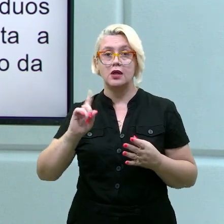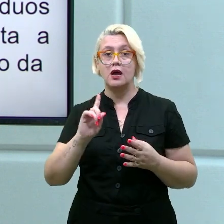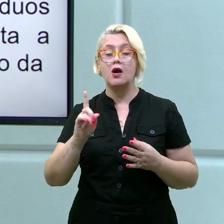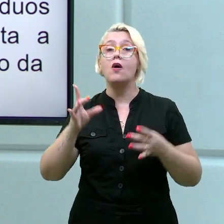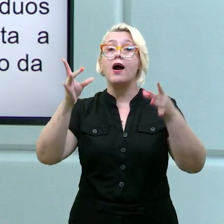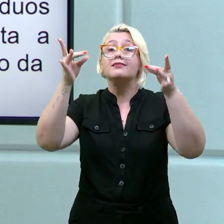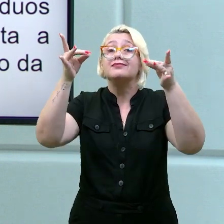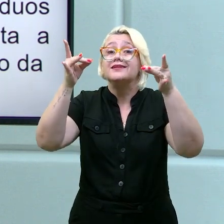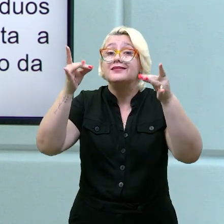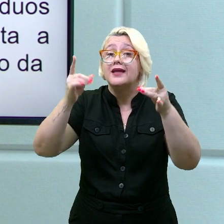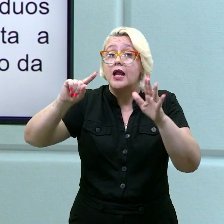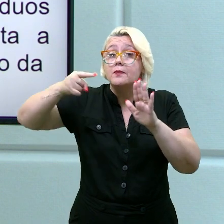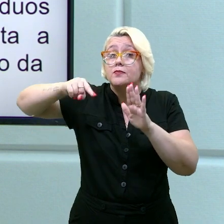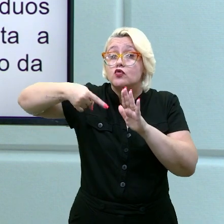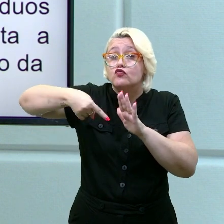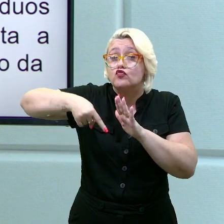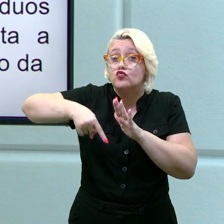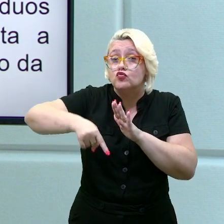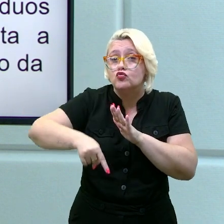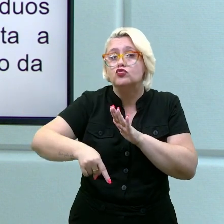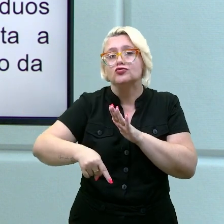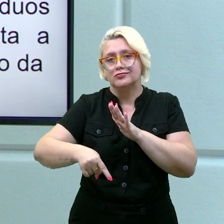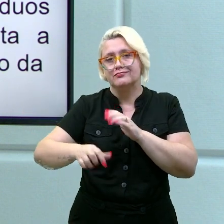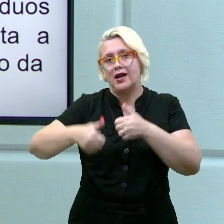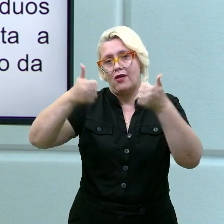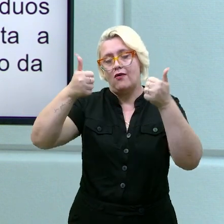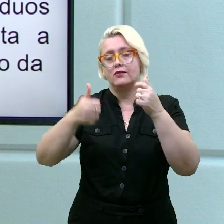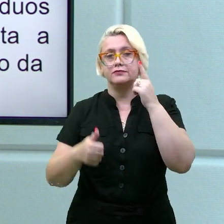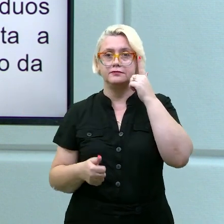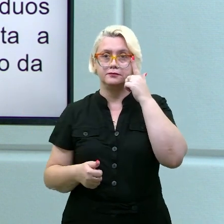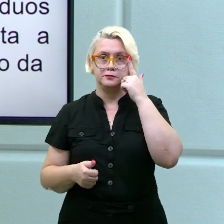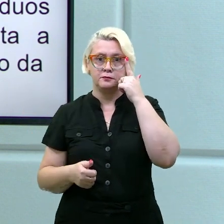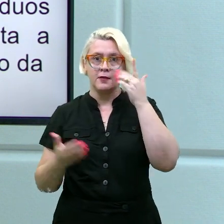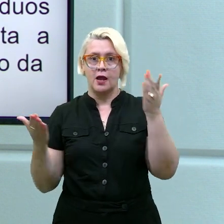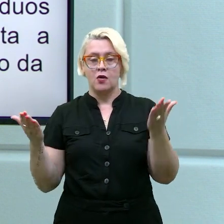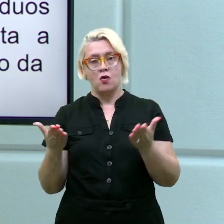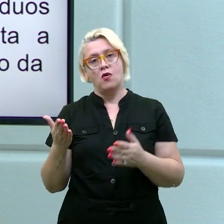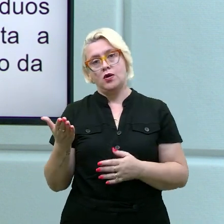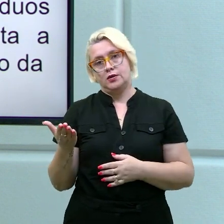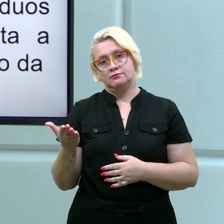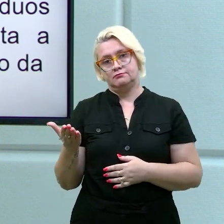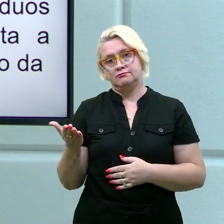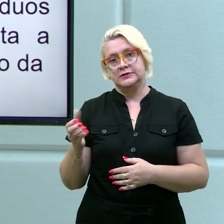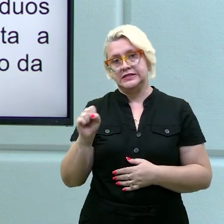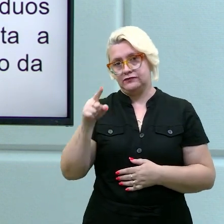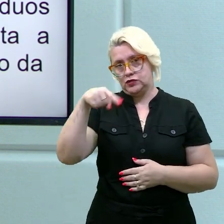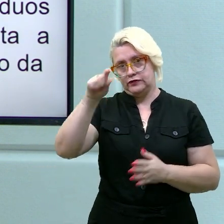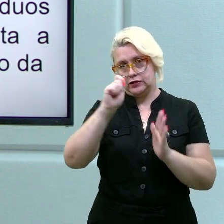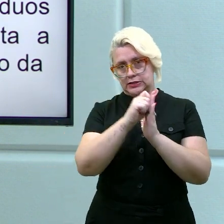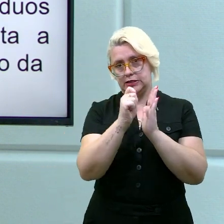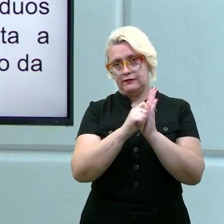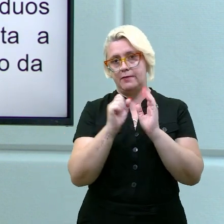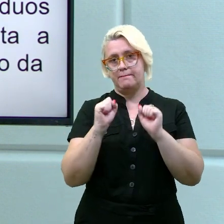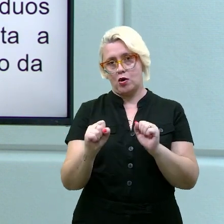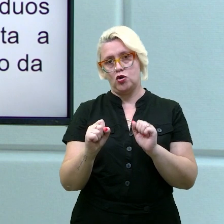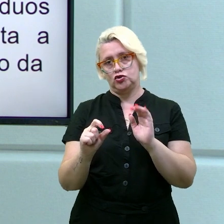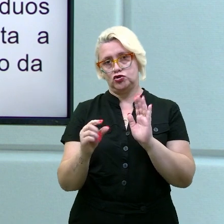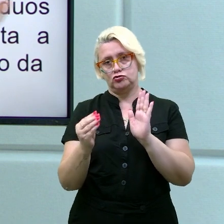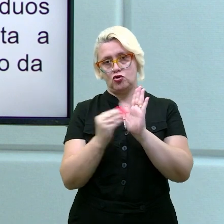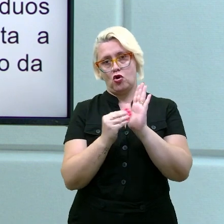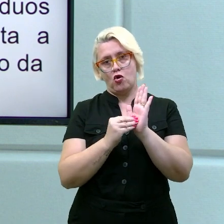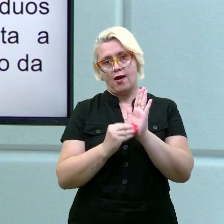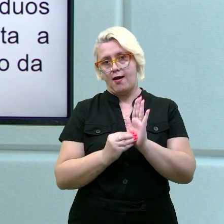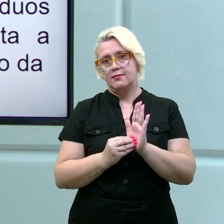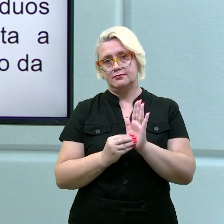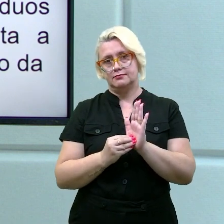aprofundando no assunto. E agora, talvez, quando você for fazer, você pode colocar o repertório antes,